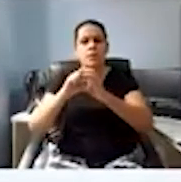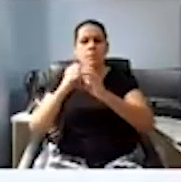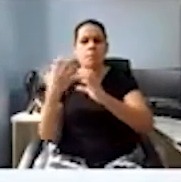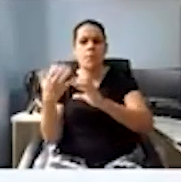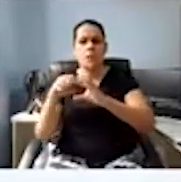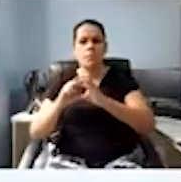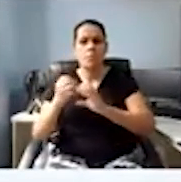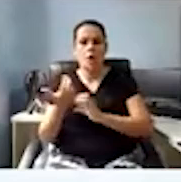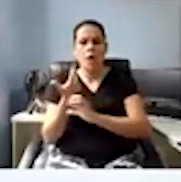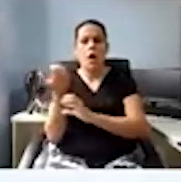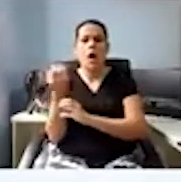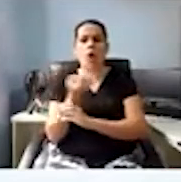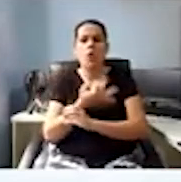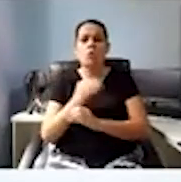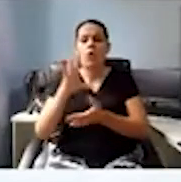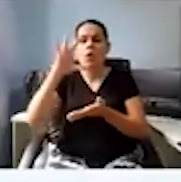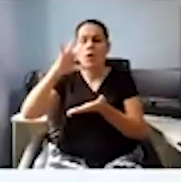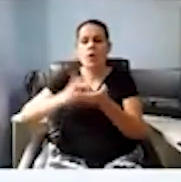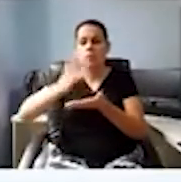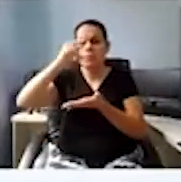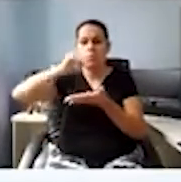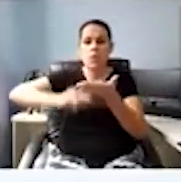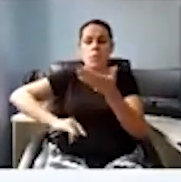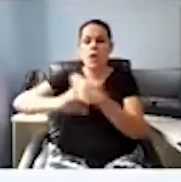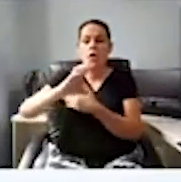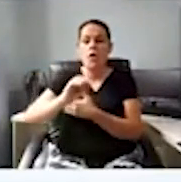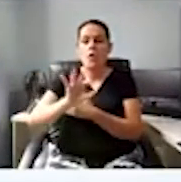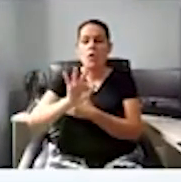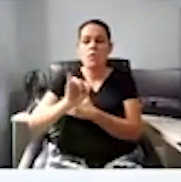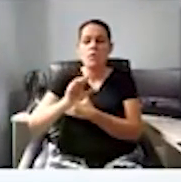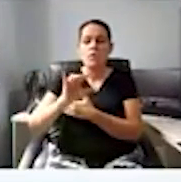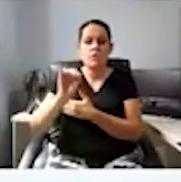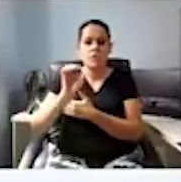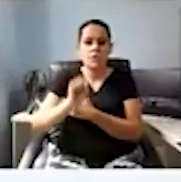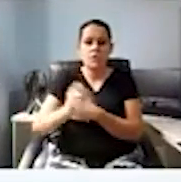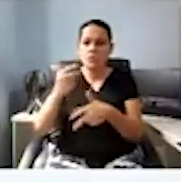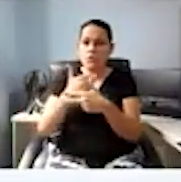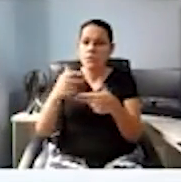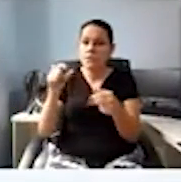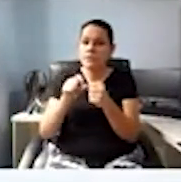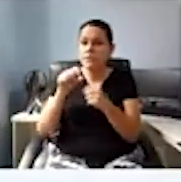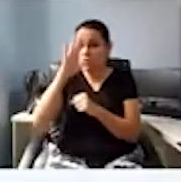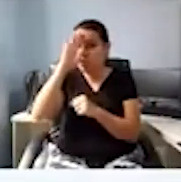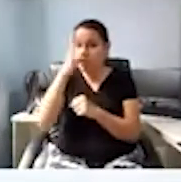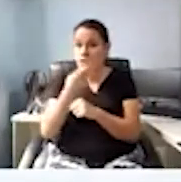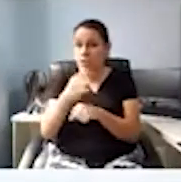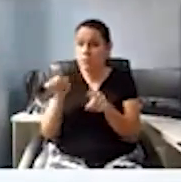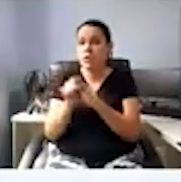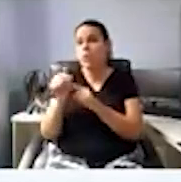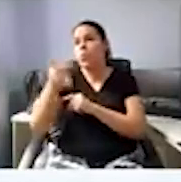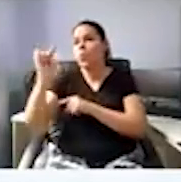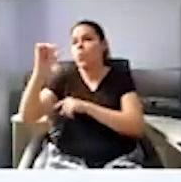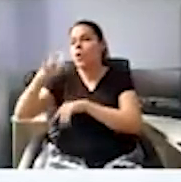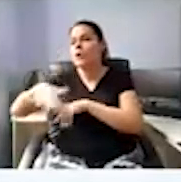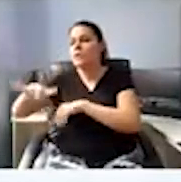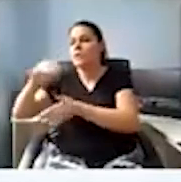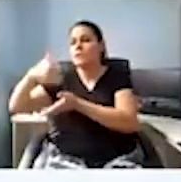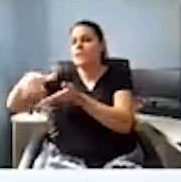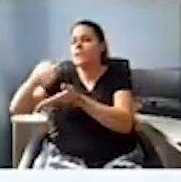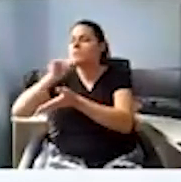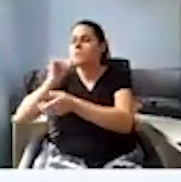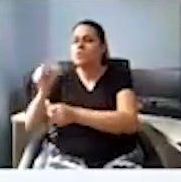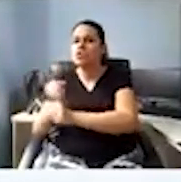alguns ofícios de ações que você tem feito diretamente até com outras secretarias de obras.